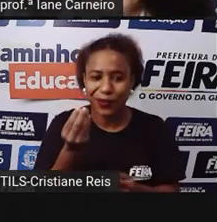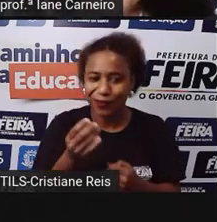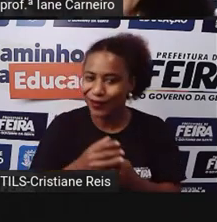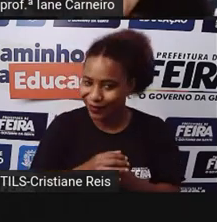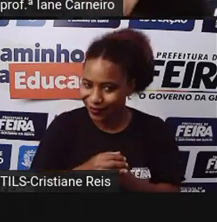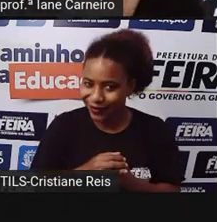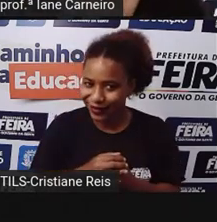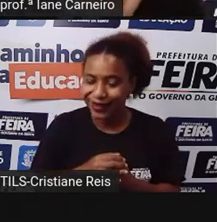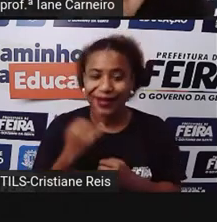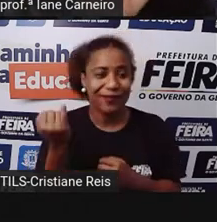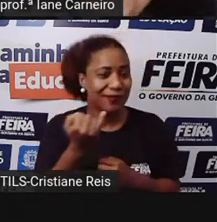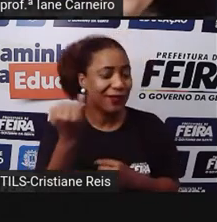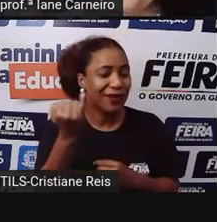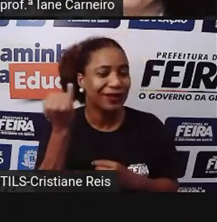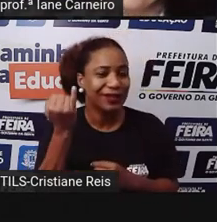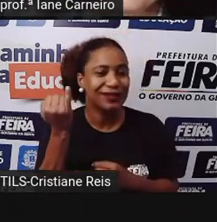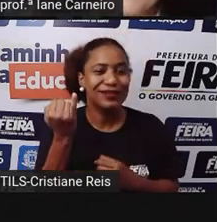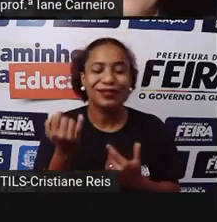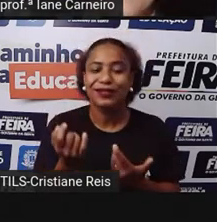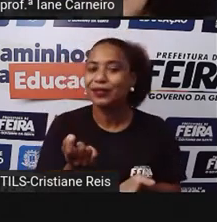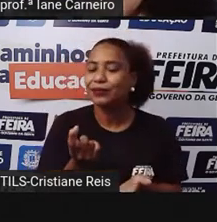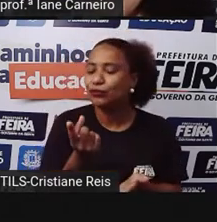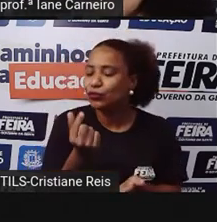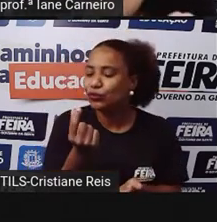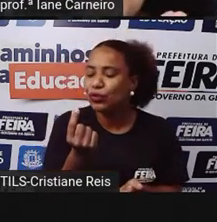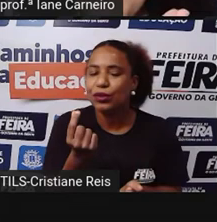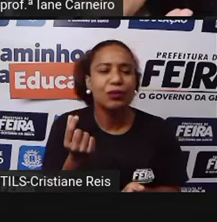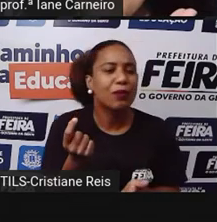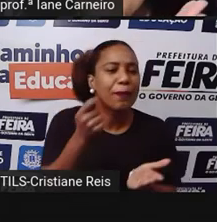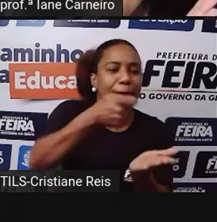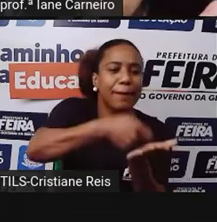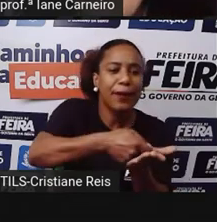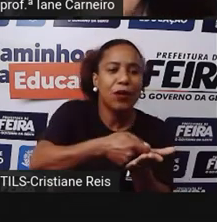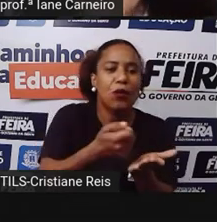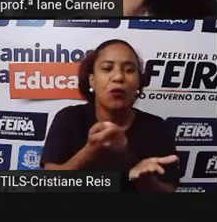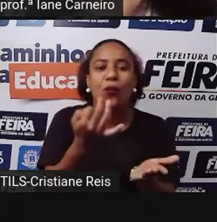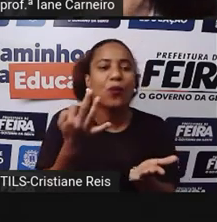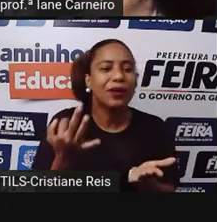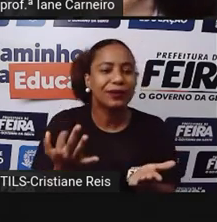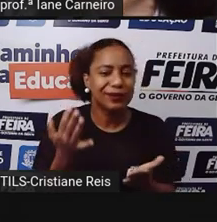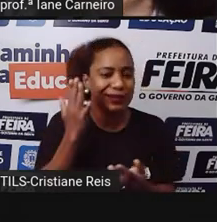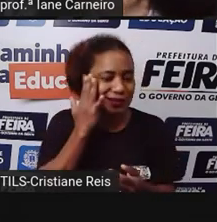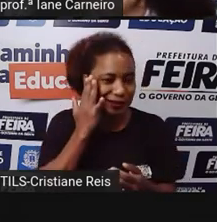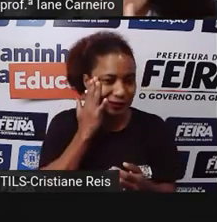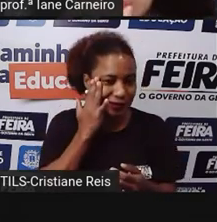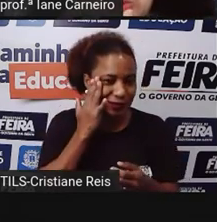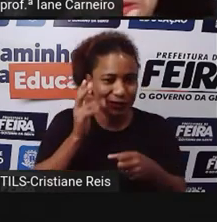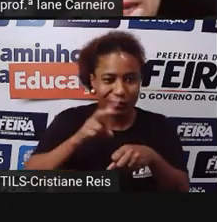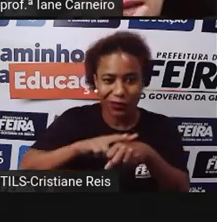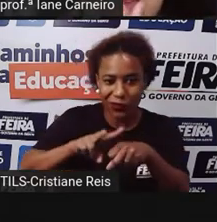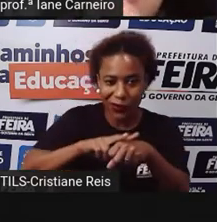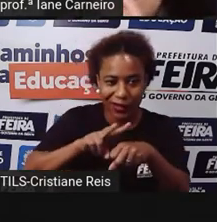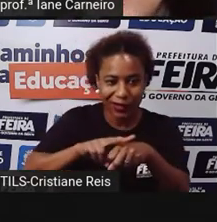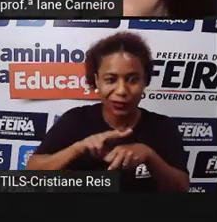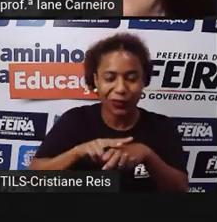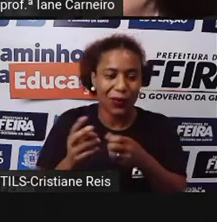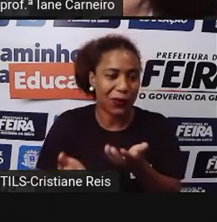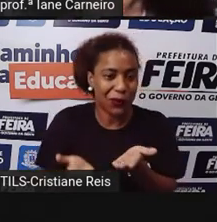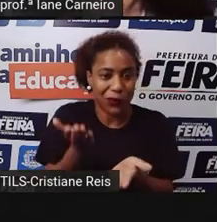estimativa De quanto custa alguns produtos Né? Então a gente sabe por exemplo Que o coentro Ele não é vendido no quilo Né?